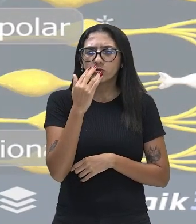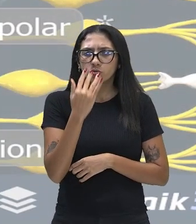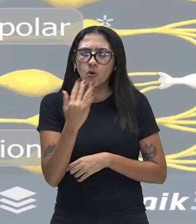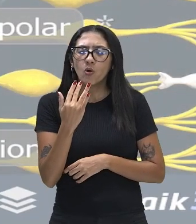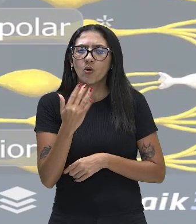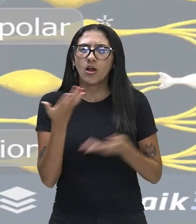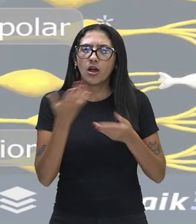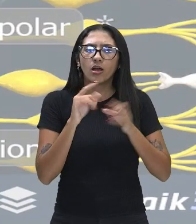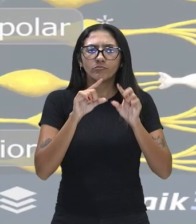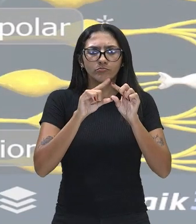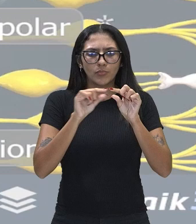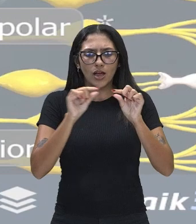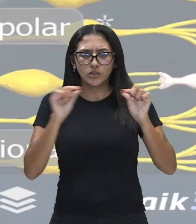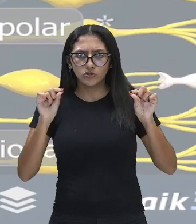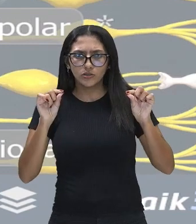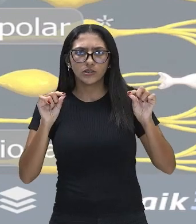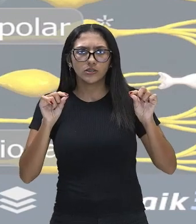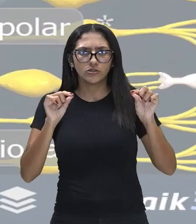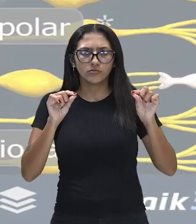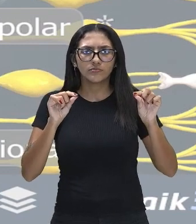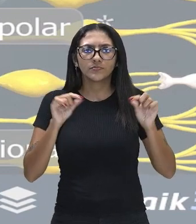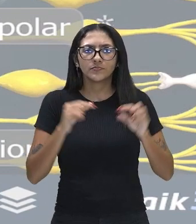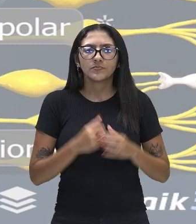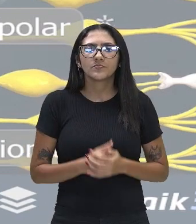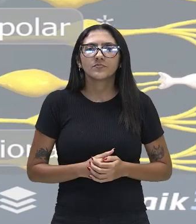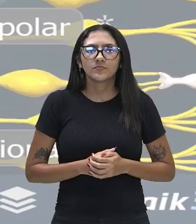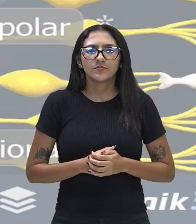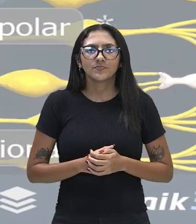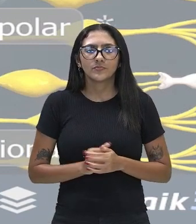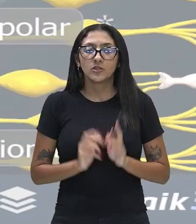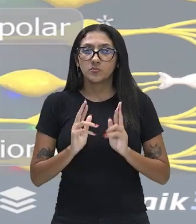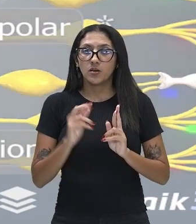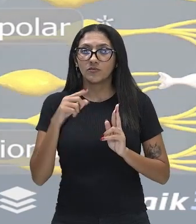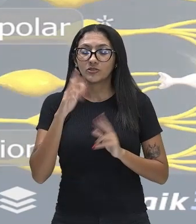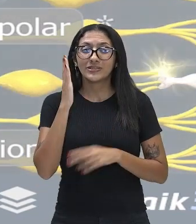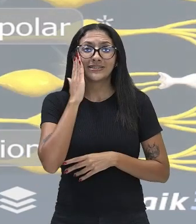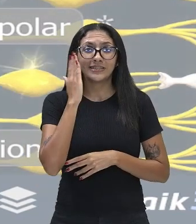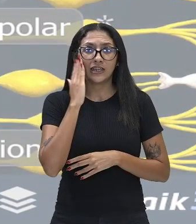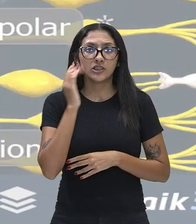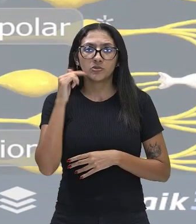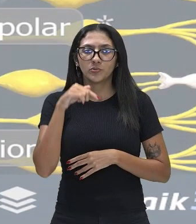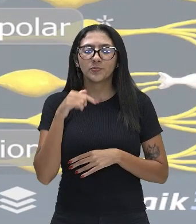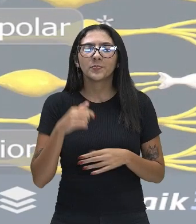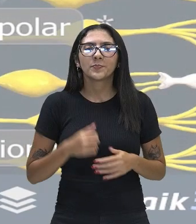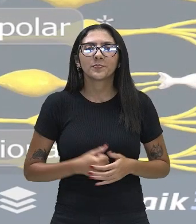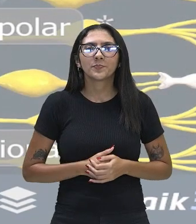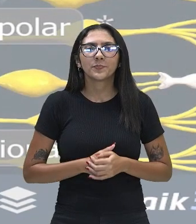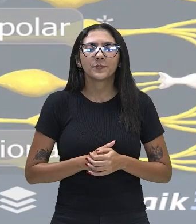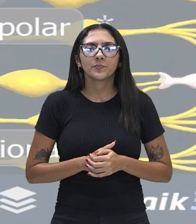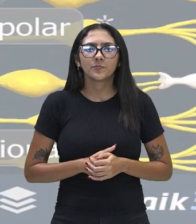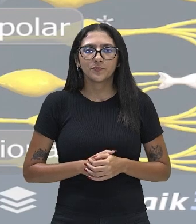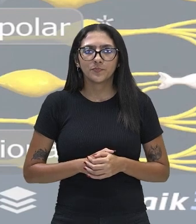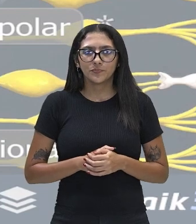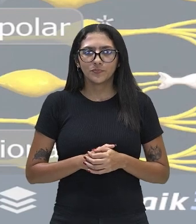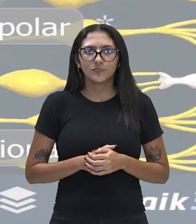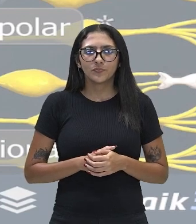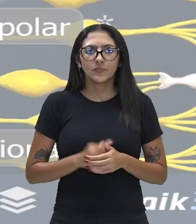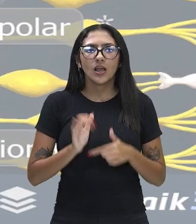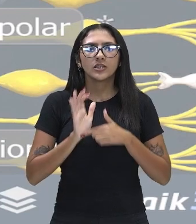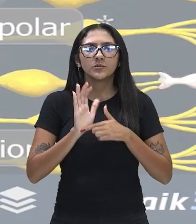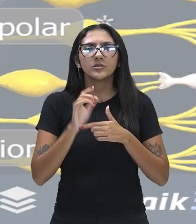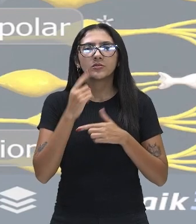os bastonetes, certo? Espero que tenha ficado bem claro esse ponto. E aí a gente mostra essas células